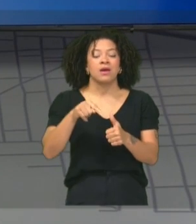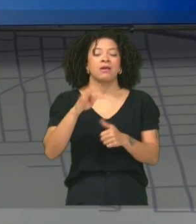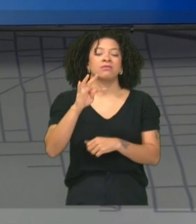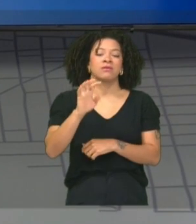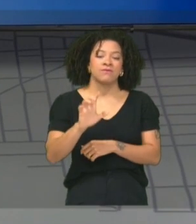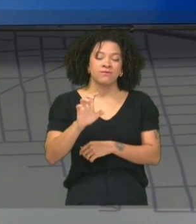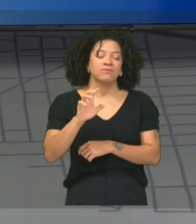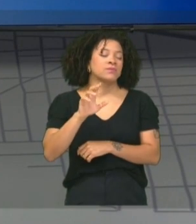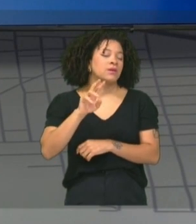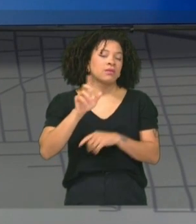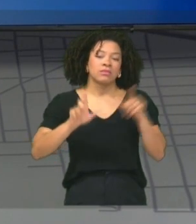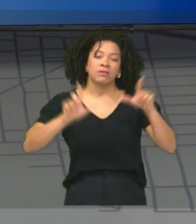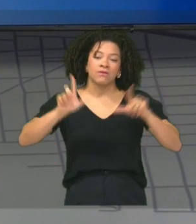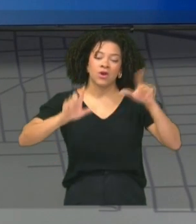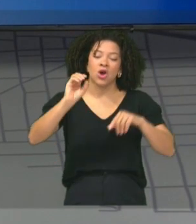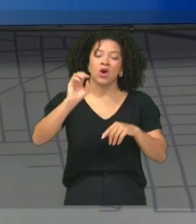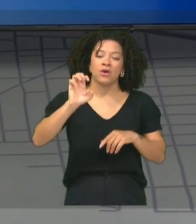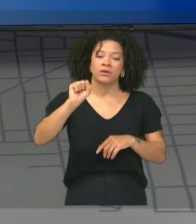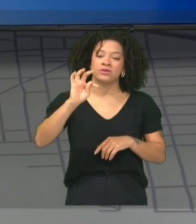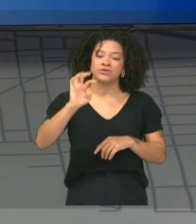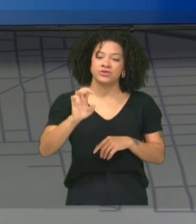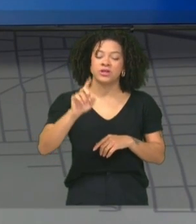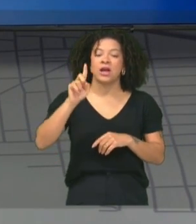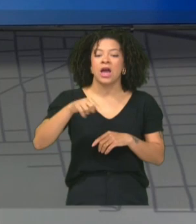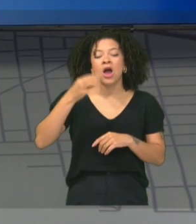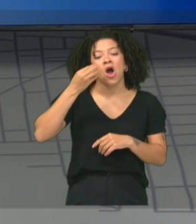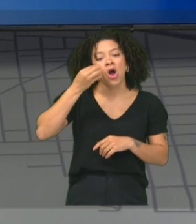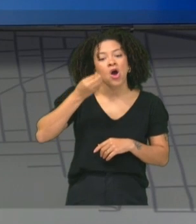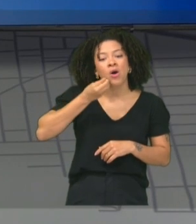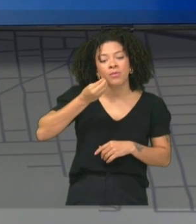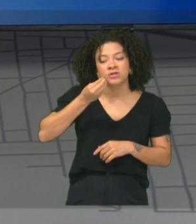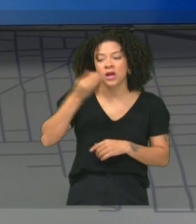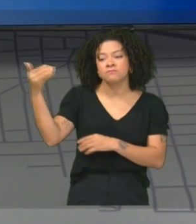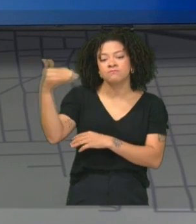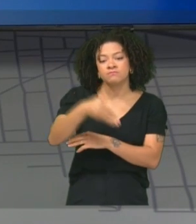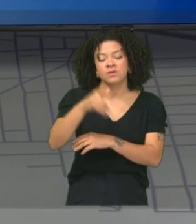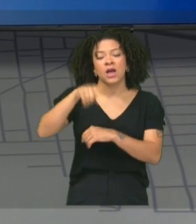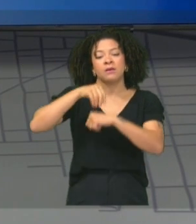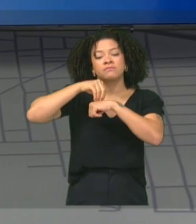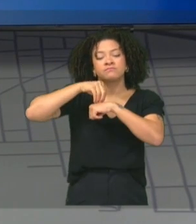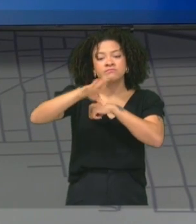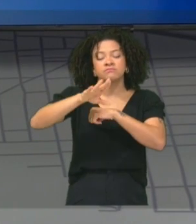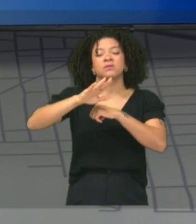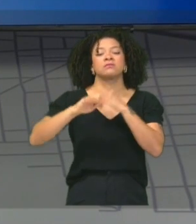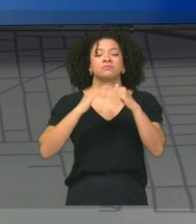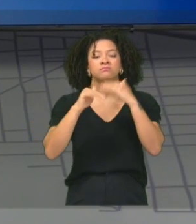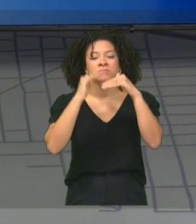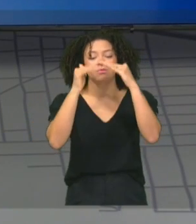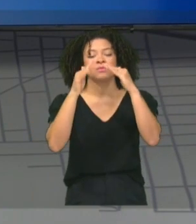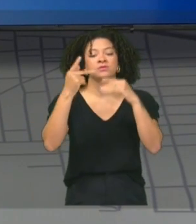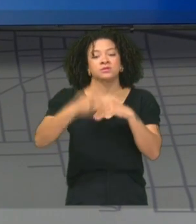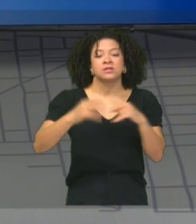oportunidade que nos dá para virmos a público, trazer a nossa mensagem de desenvolvimento para a nossa